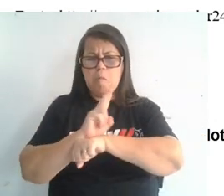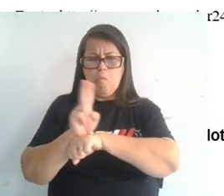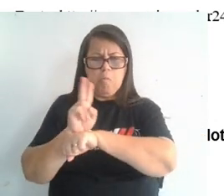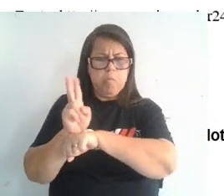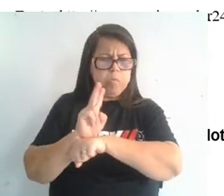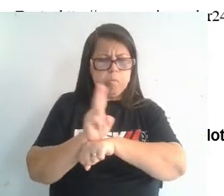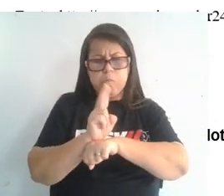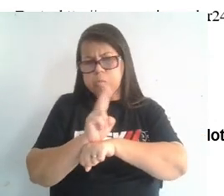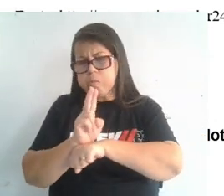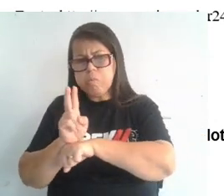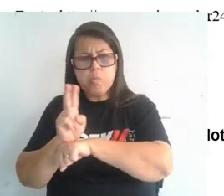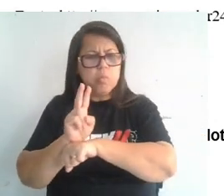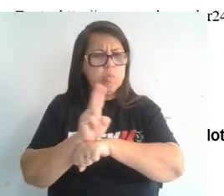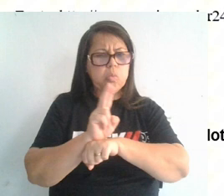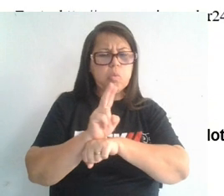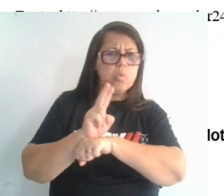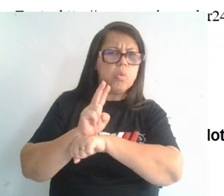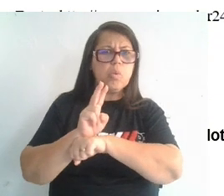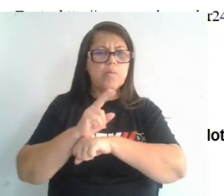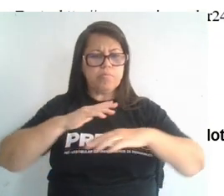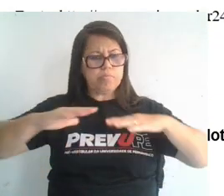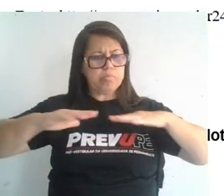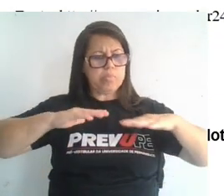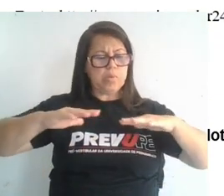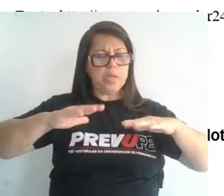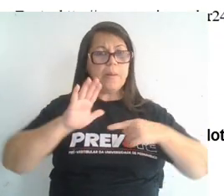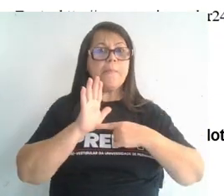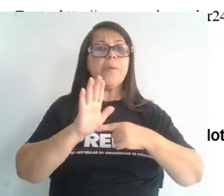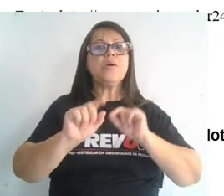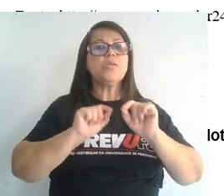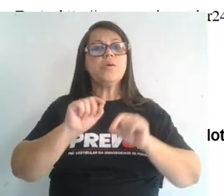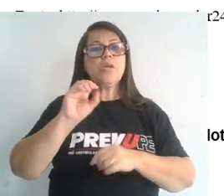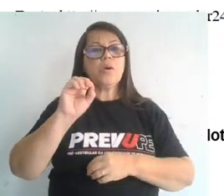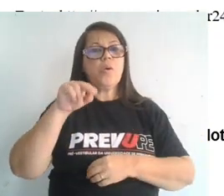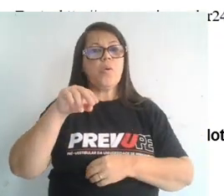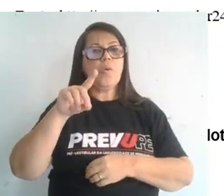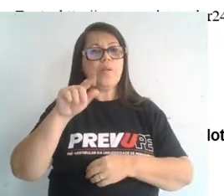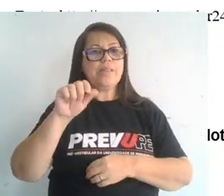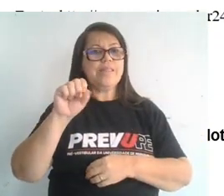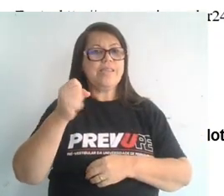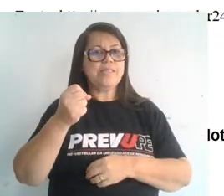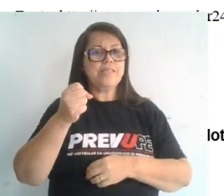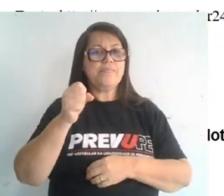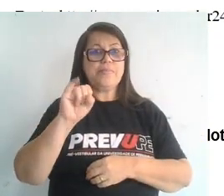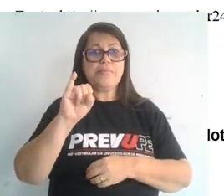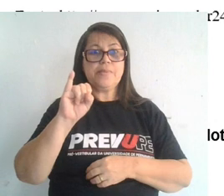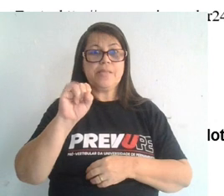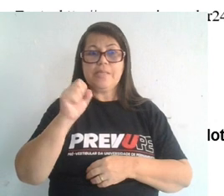terremoto, ele apresenta as chamadas ondas sísmicas, como a gente está vendo aqui. Deixa eu puxar aqui para a gente entender